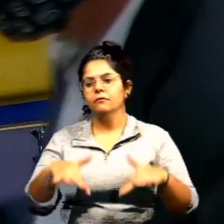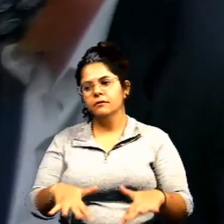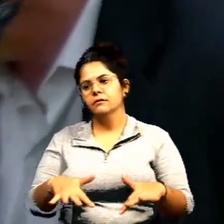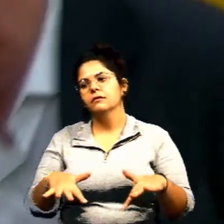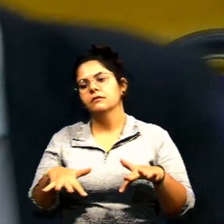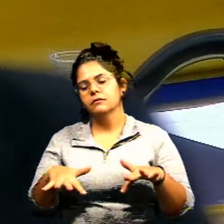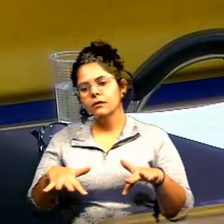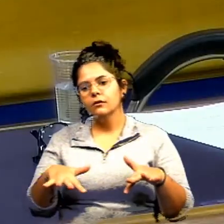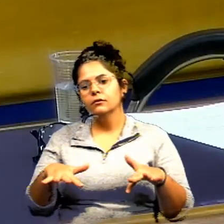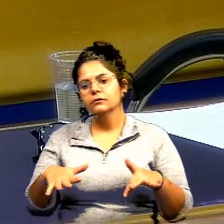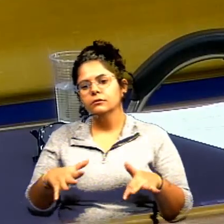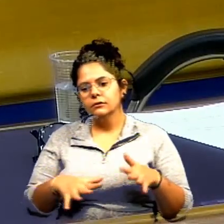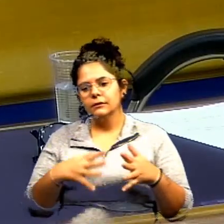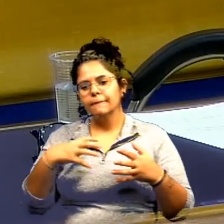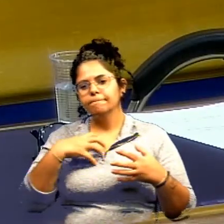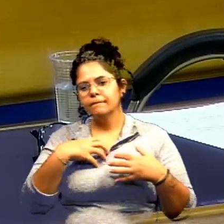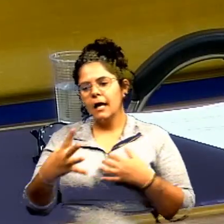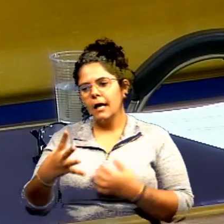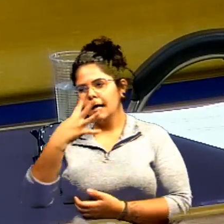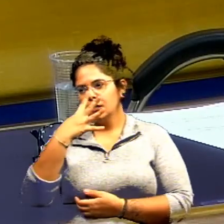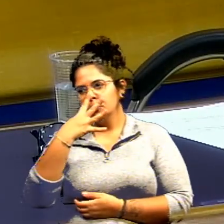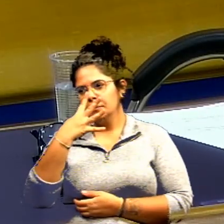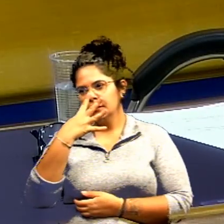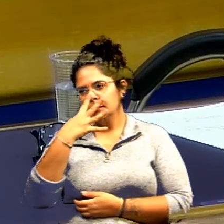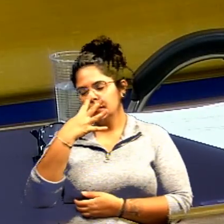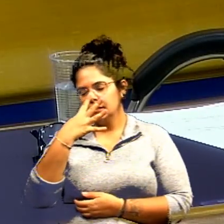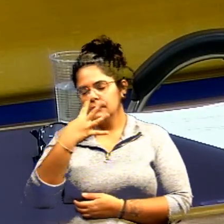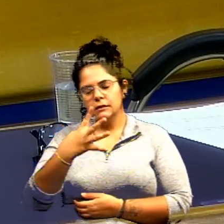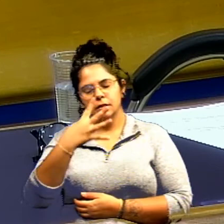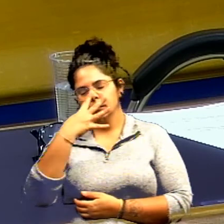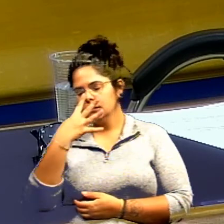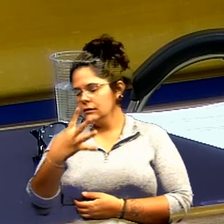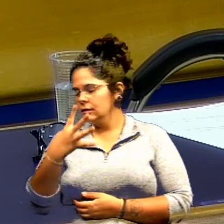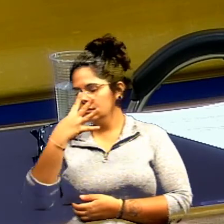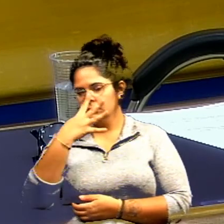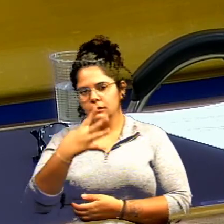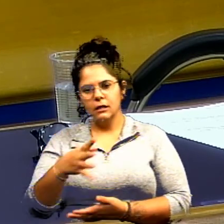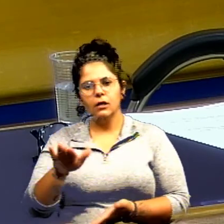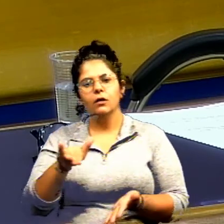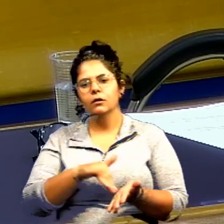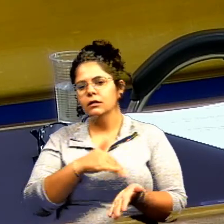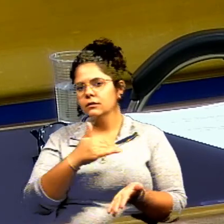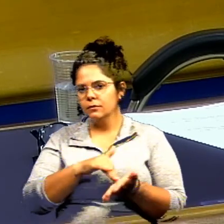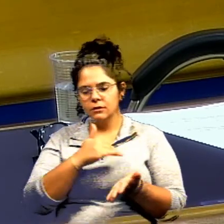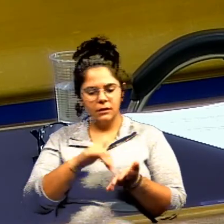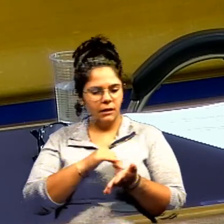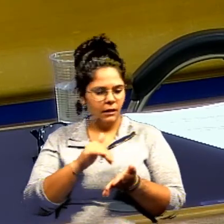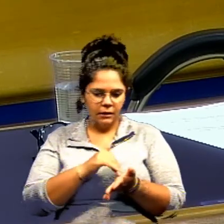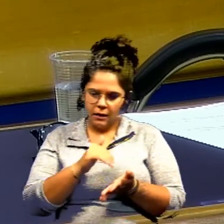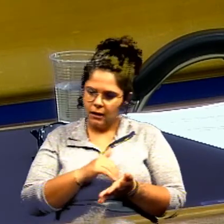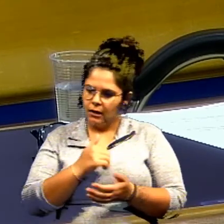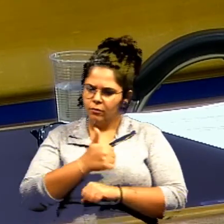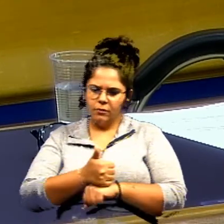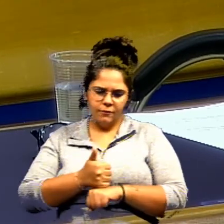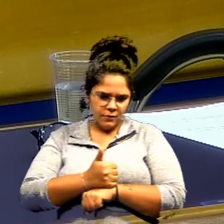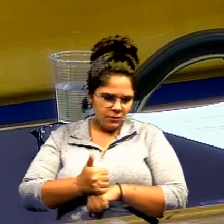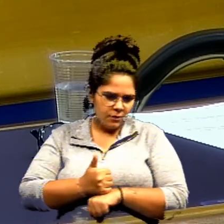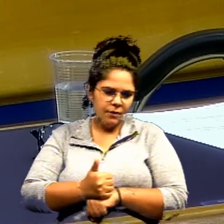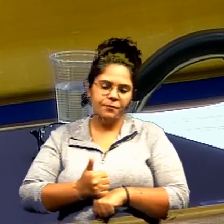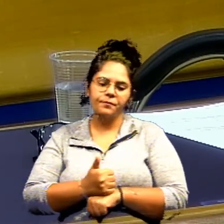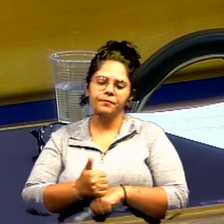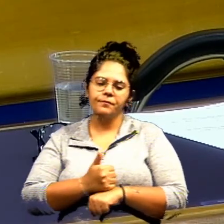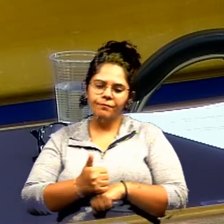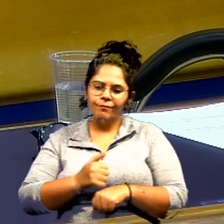manifestação da minha mais profunda admiração por esse que é um dos maiores gestores que eu vi até hoje e que carrega essa